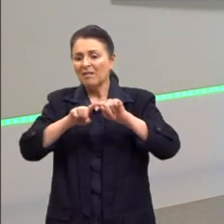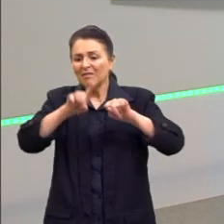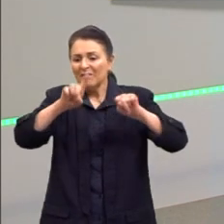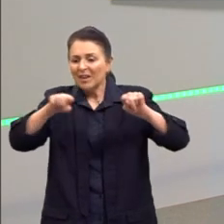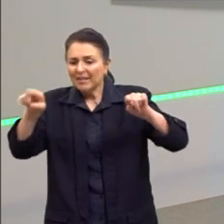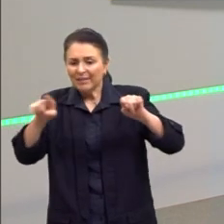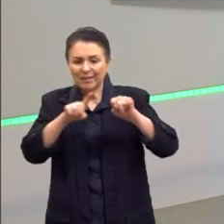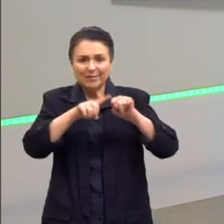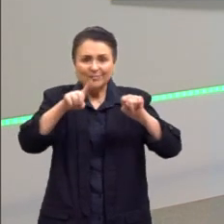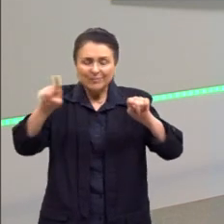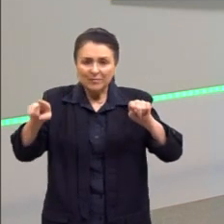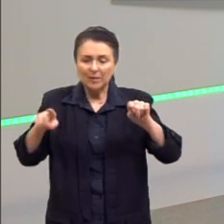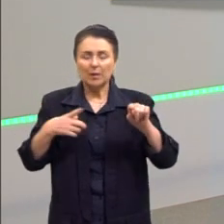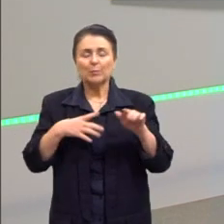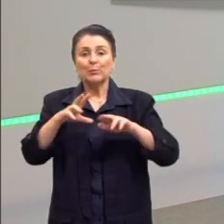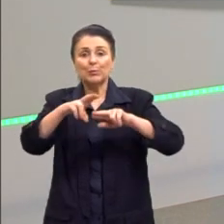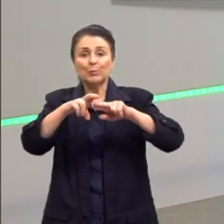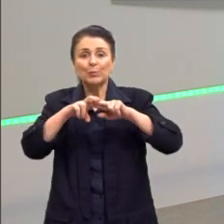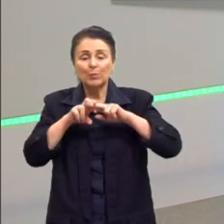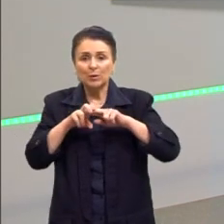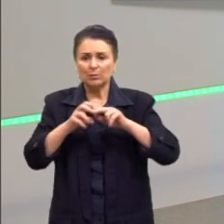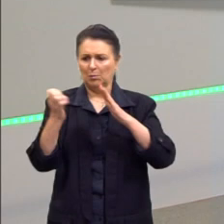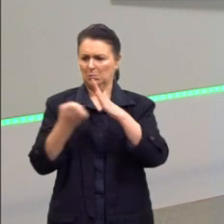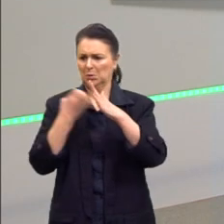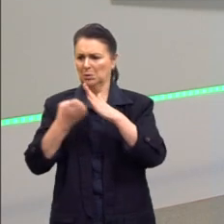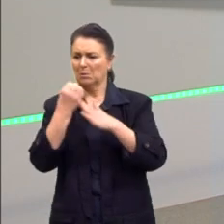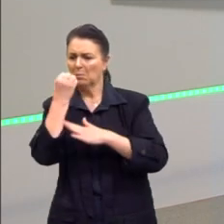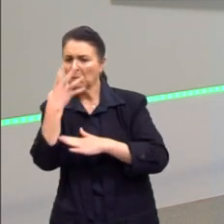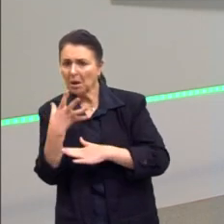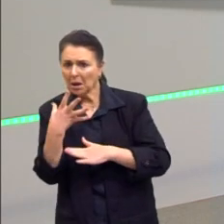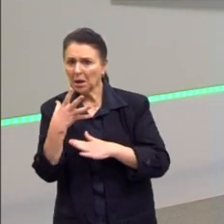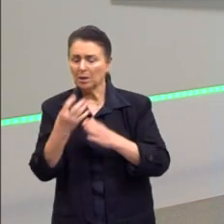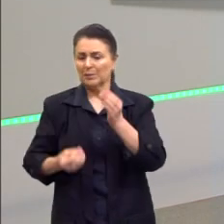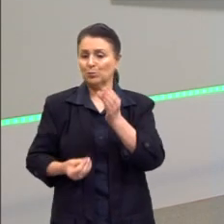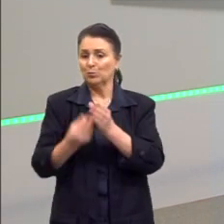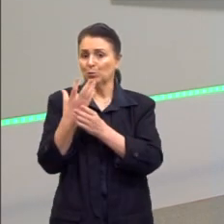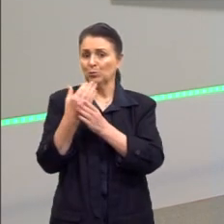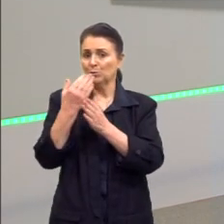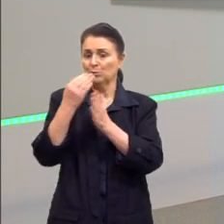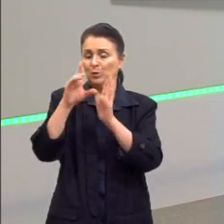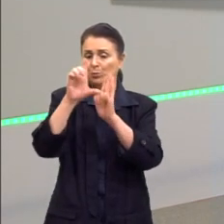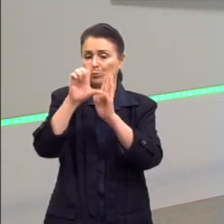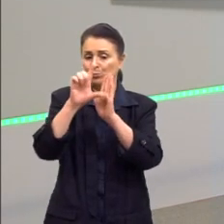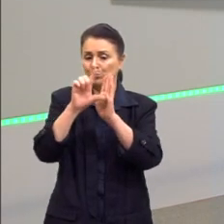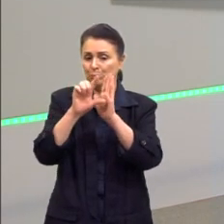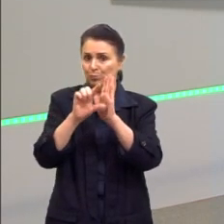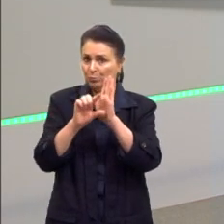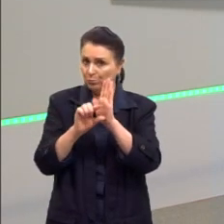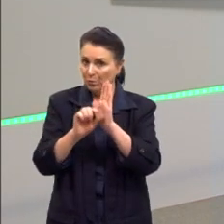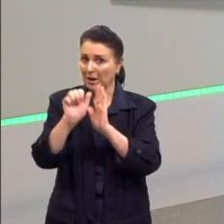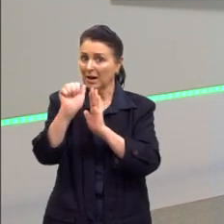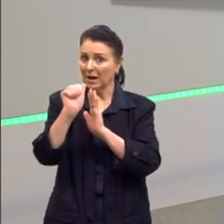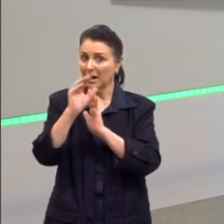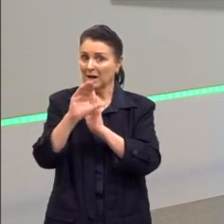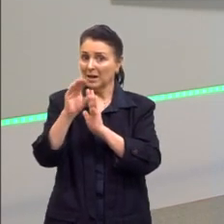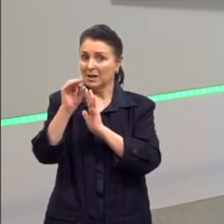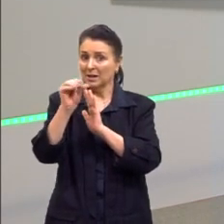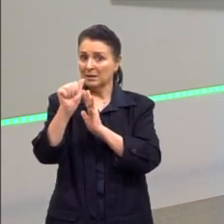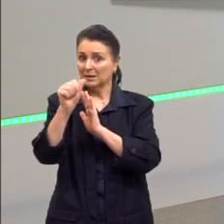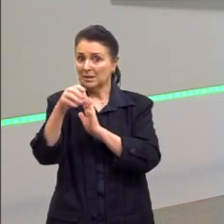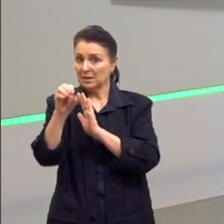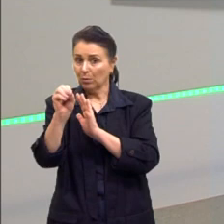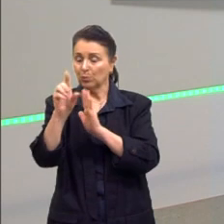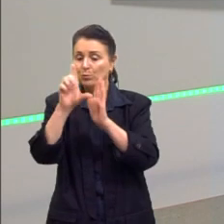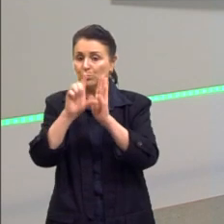Às vezes a empresa está super bem, às vezes o produto dela decai um pouco, daí o valor dessa ação ela diminui. Uma coisa que é